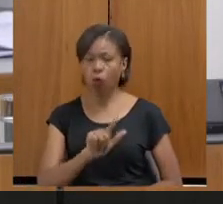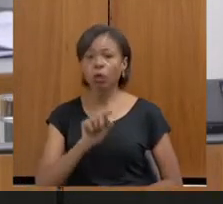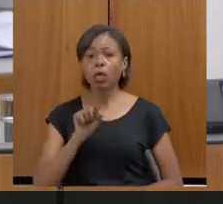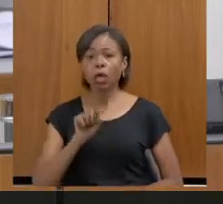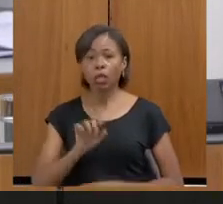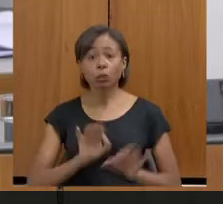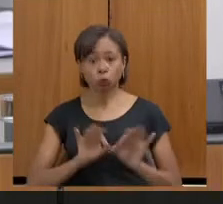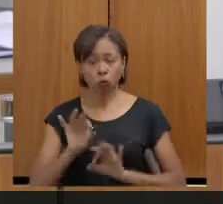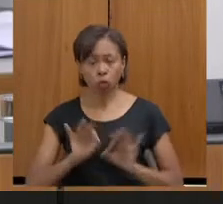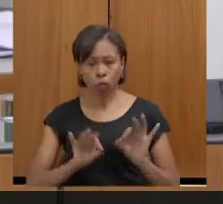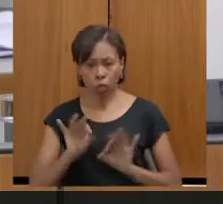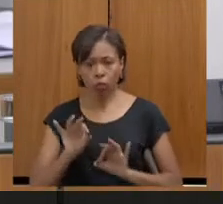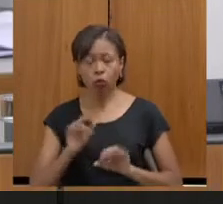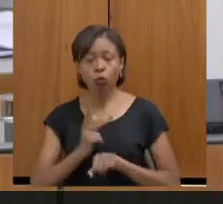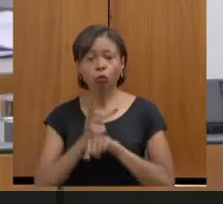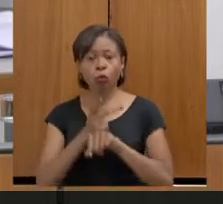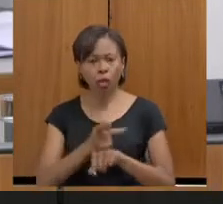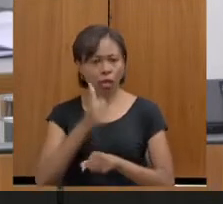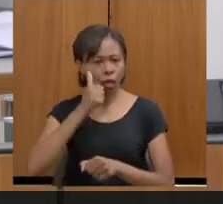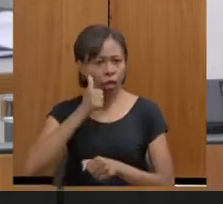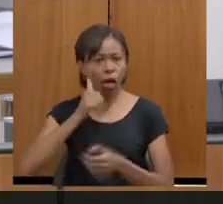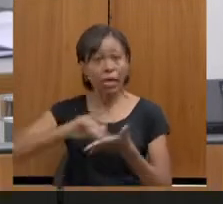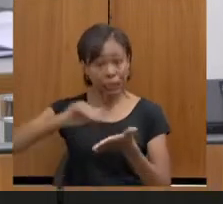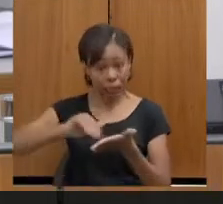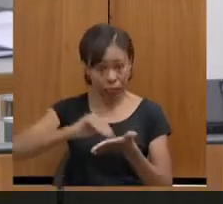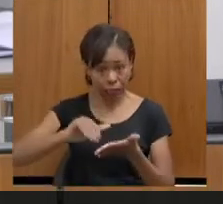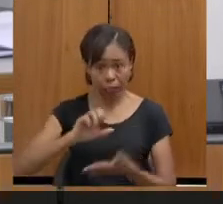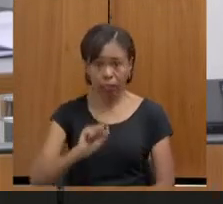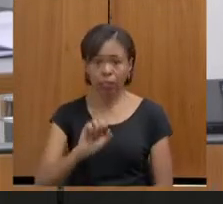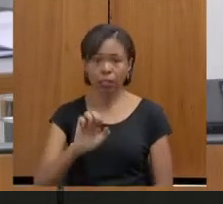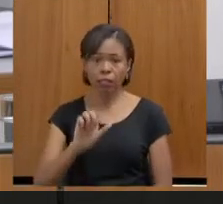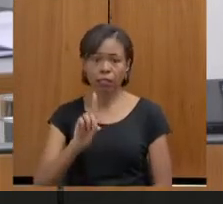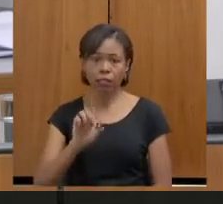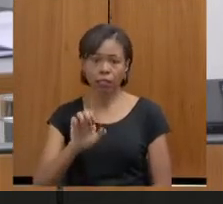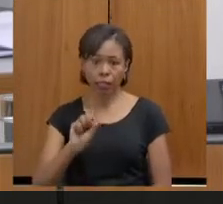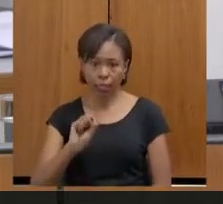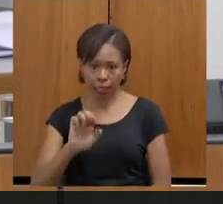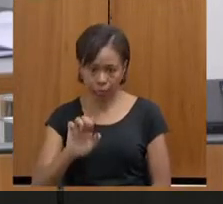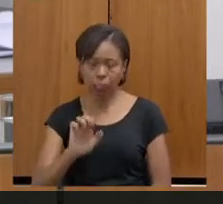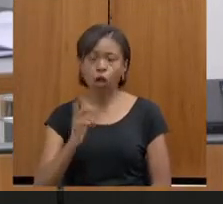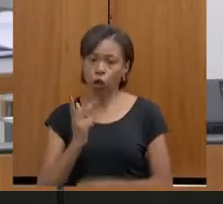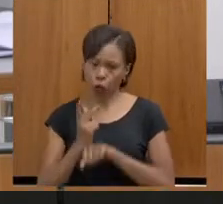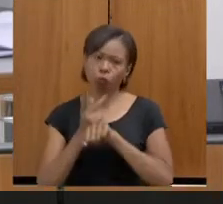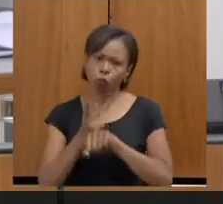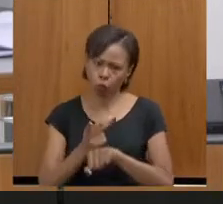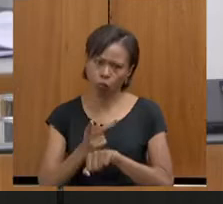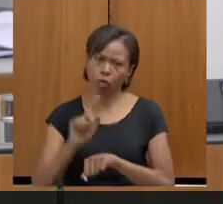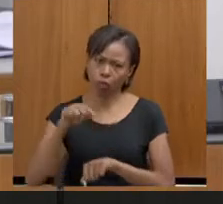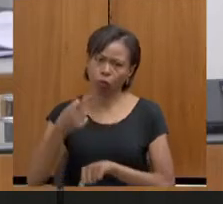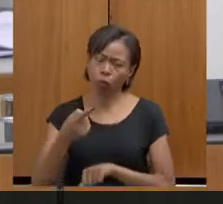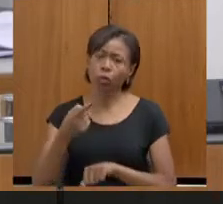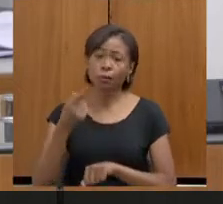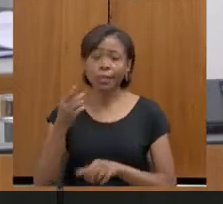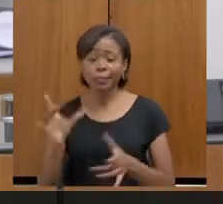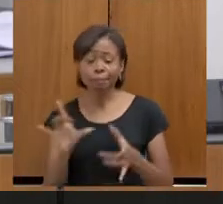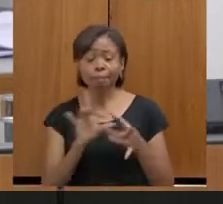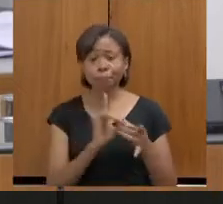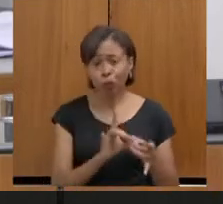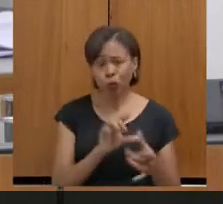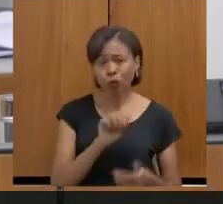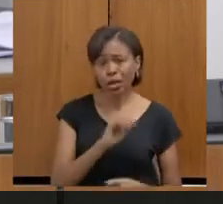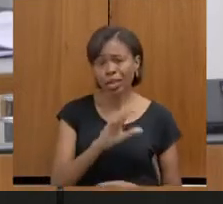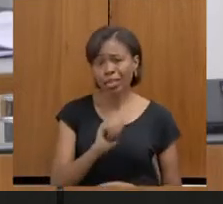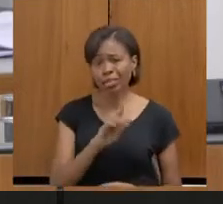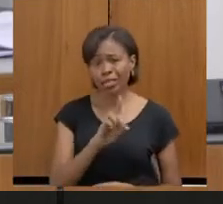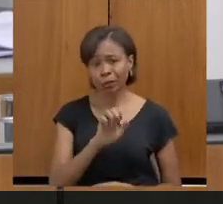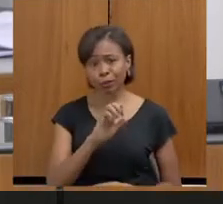a secretaria que trata sobre isso, a CEDESI, e vou tentar linkar com a Cadepol para que os nossos